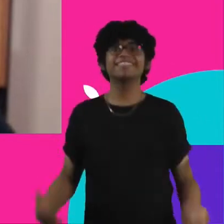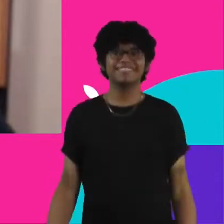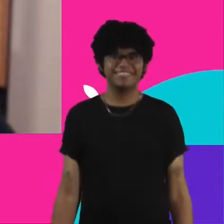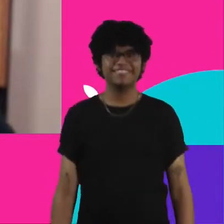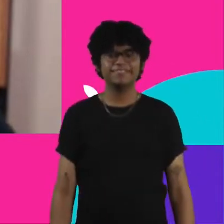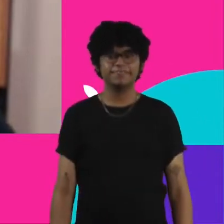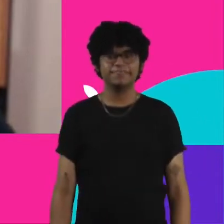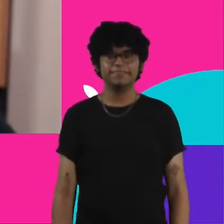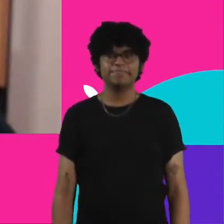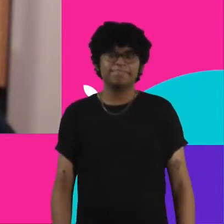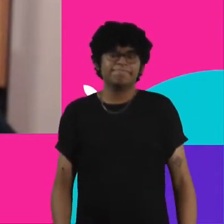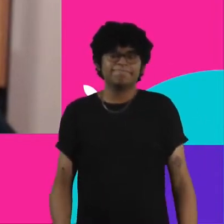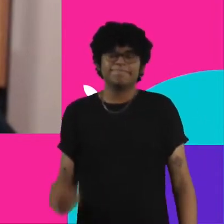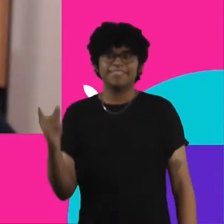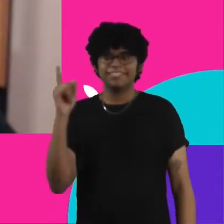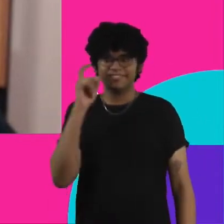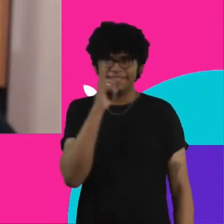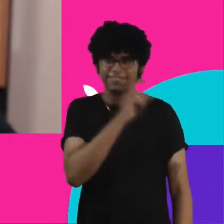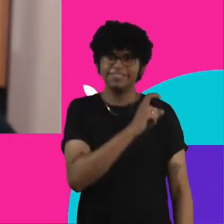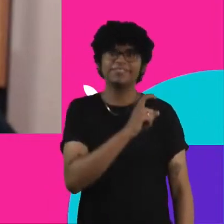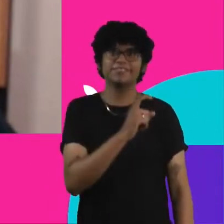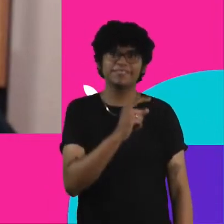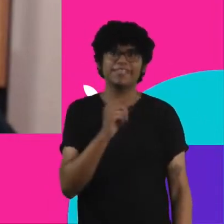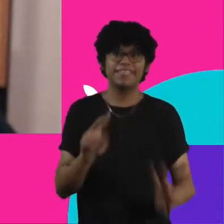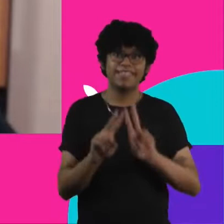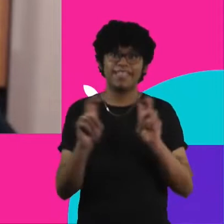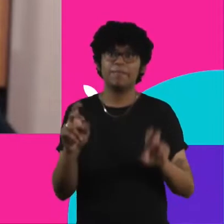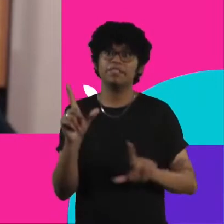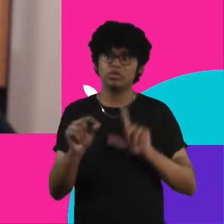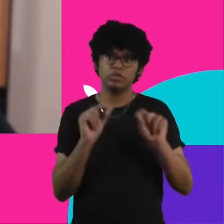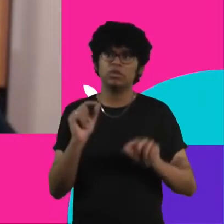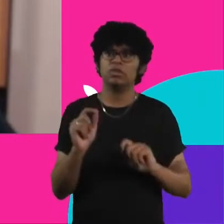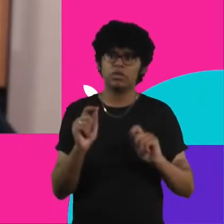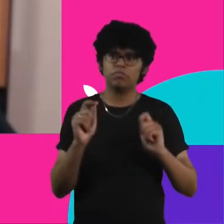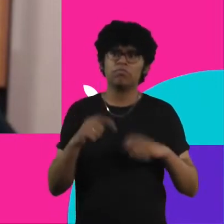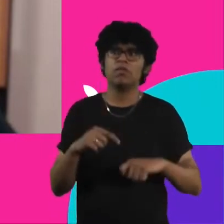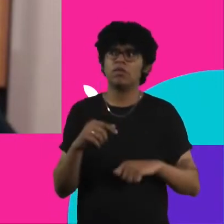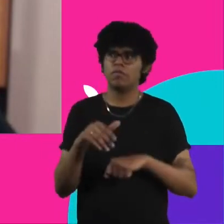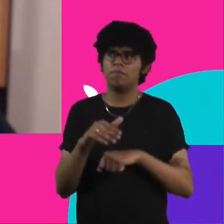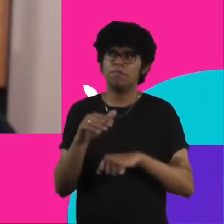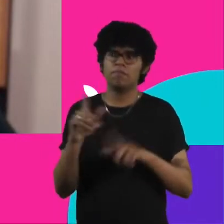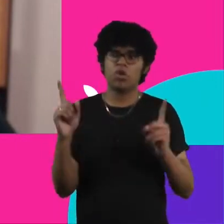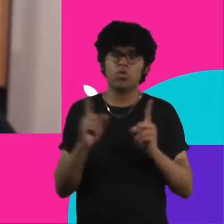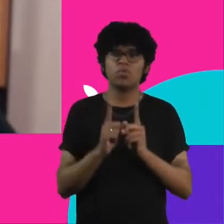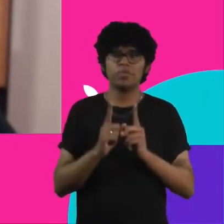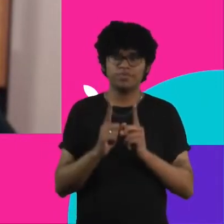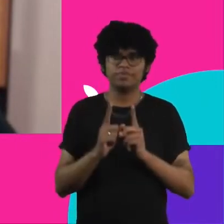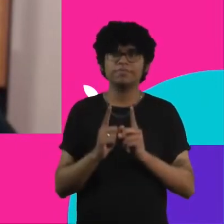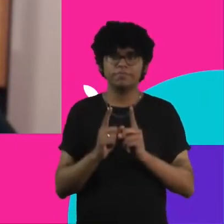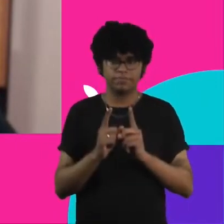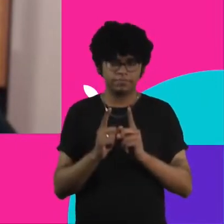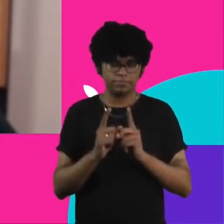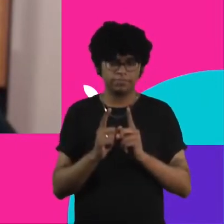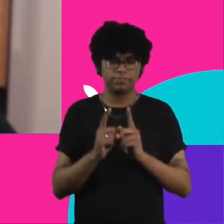Bom, é muito difícil escolher um tema para tratar aqui nesse breve período, porque são muitos